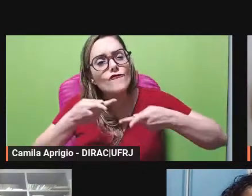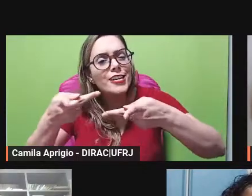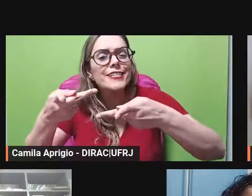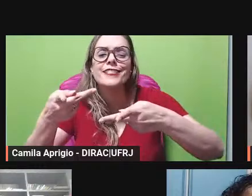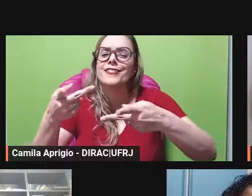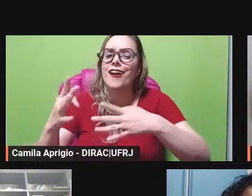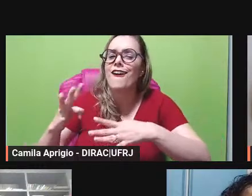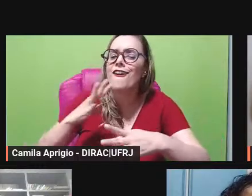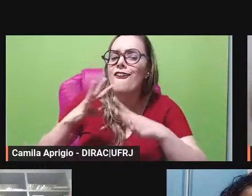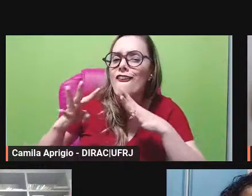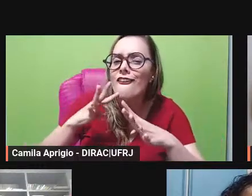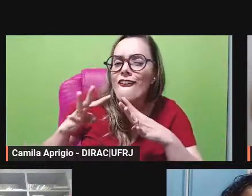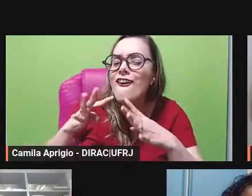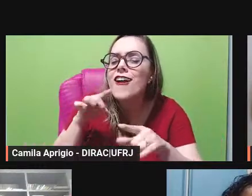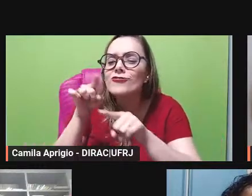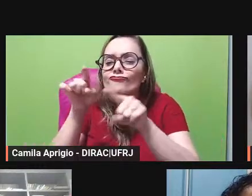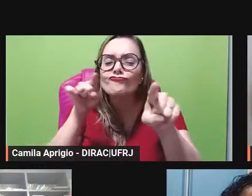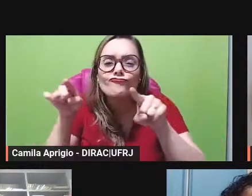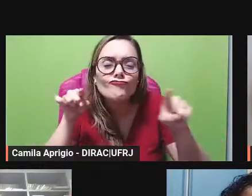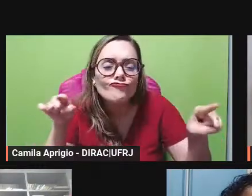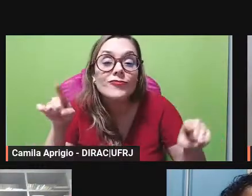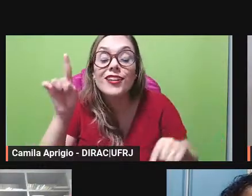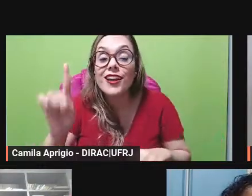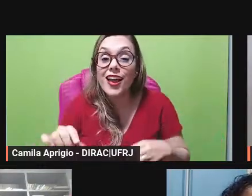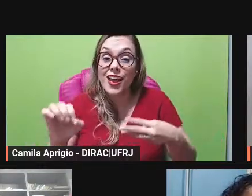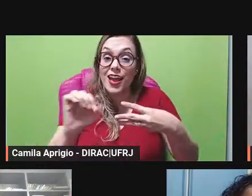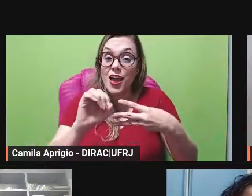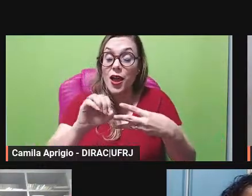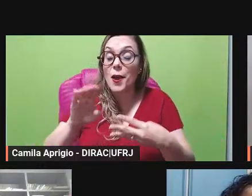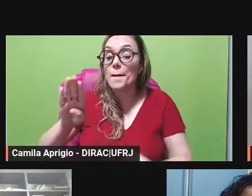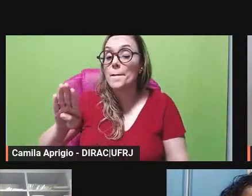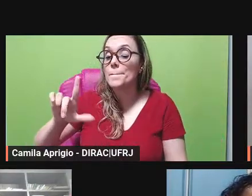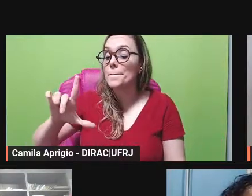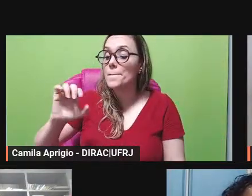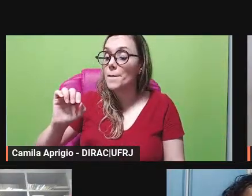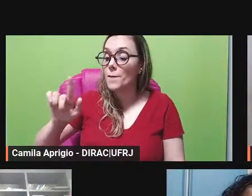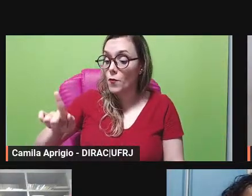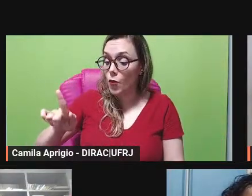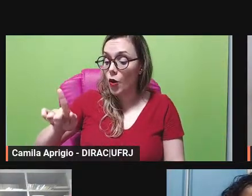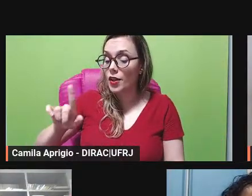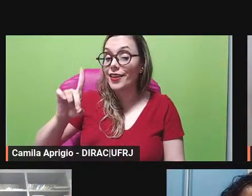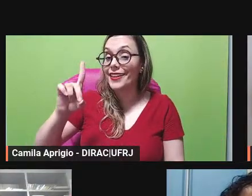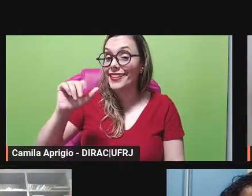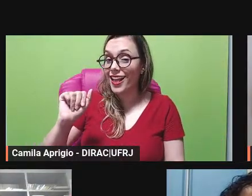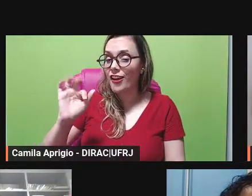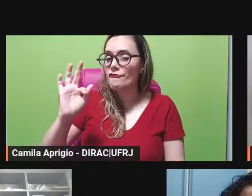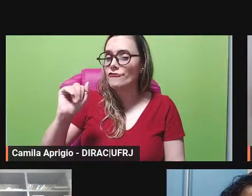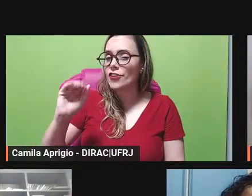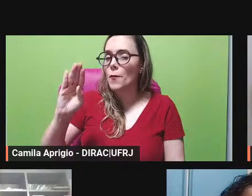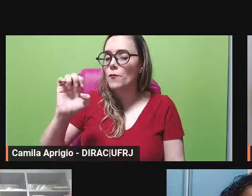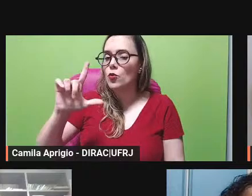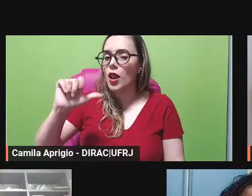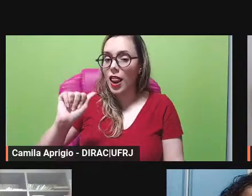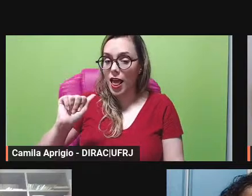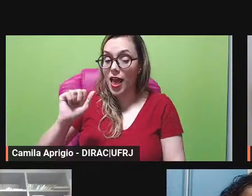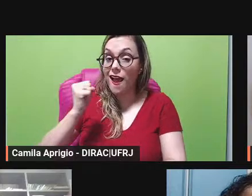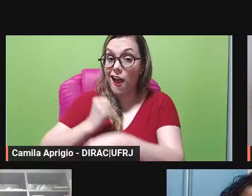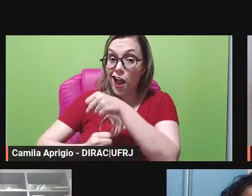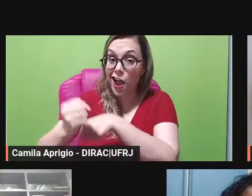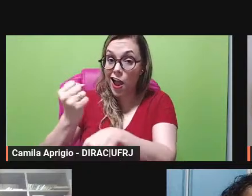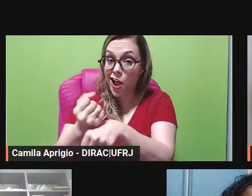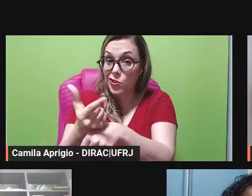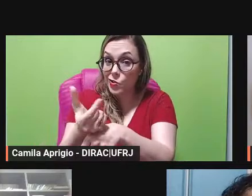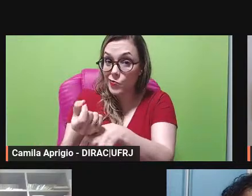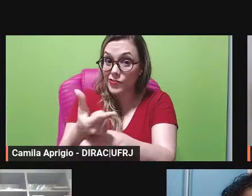blog da fábula.org de 2023 professora Maria Celeste é tradutora dos diálogos dos